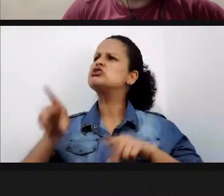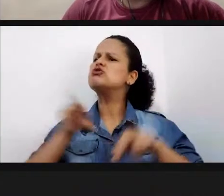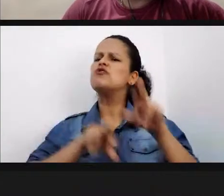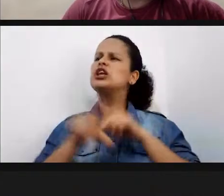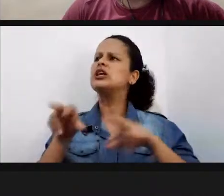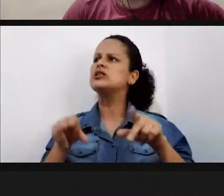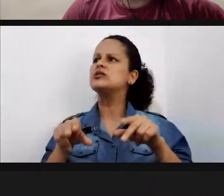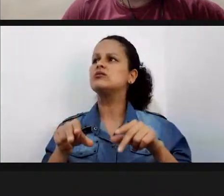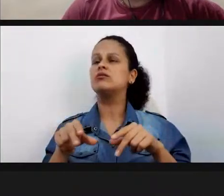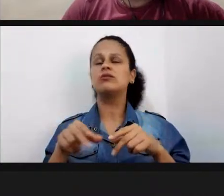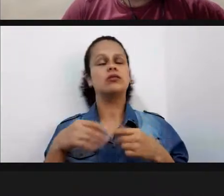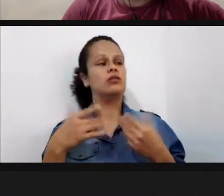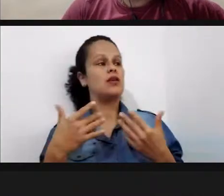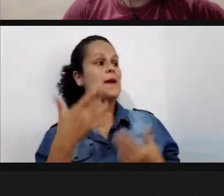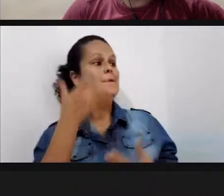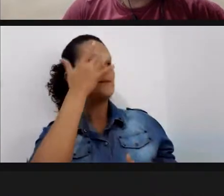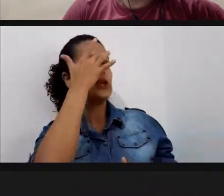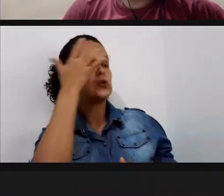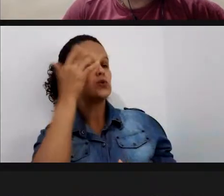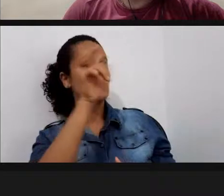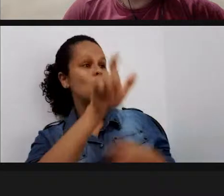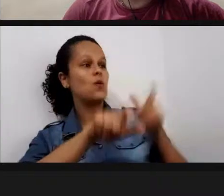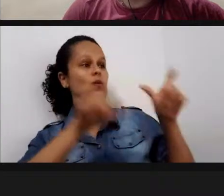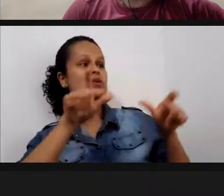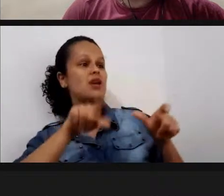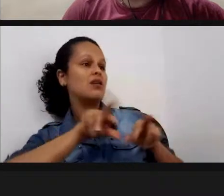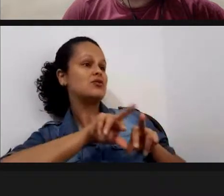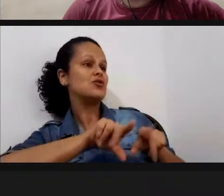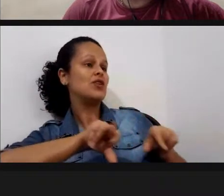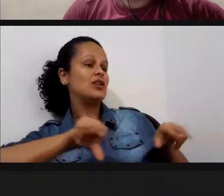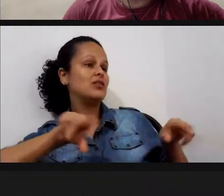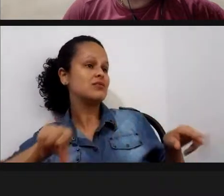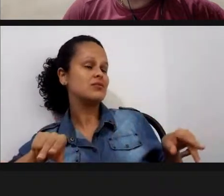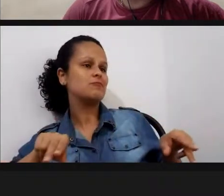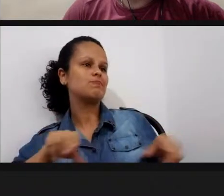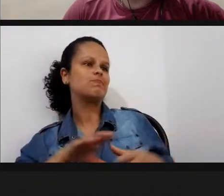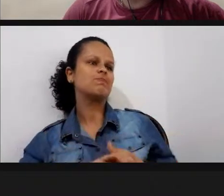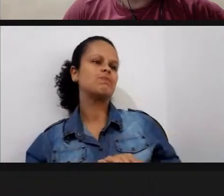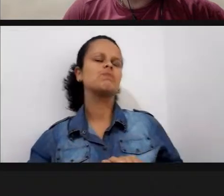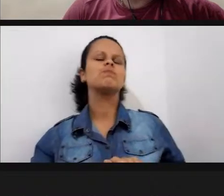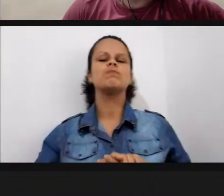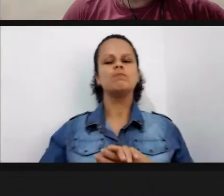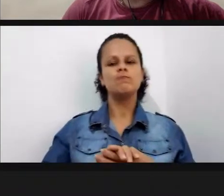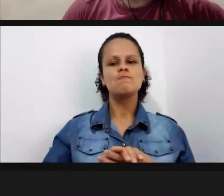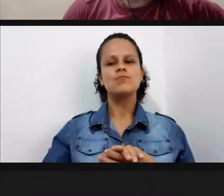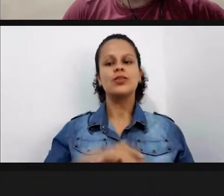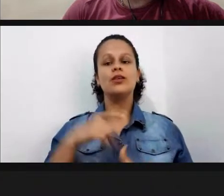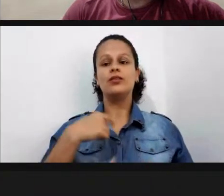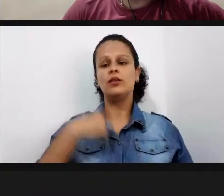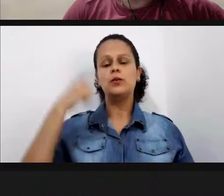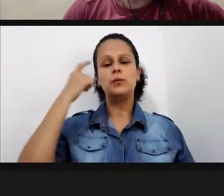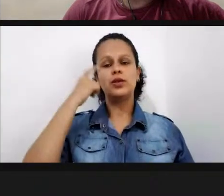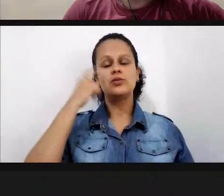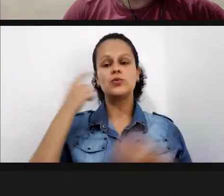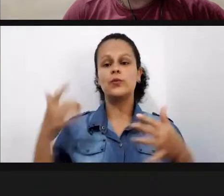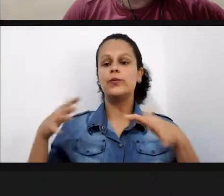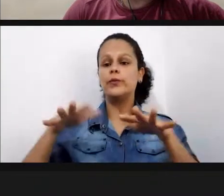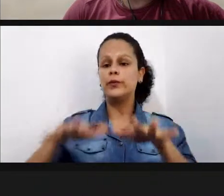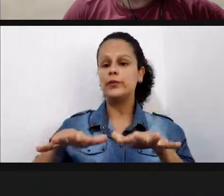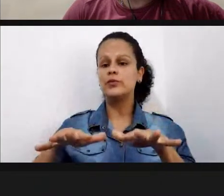são diferentes né e eu acho que uma educação inclusiva é uma educação que realmente pensa